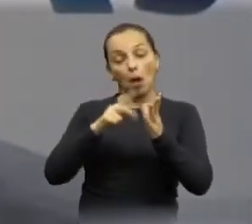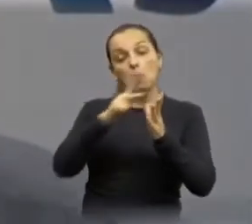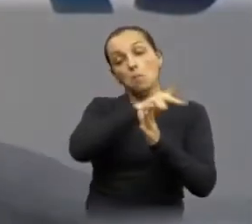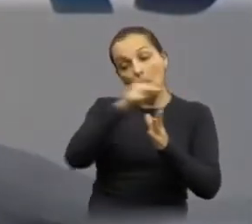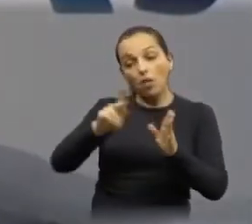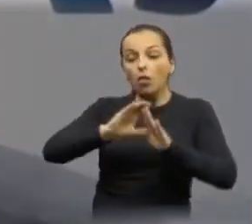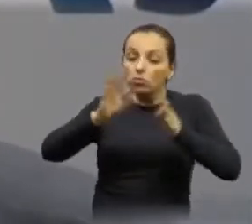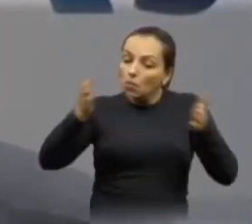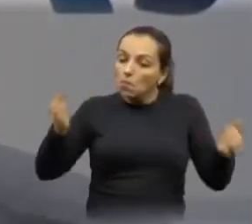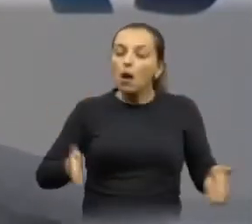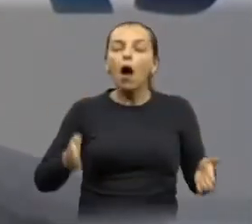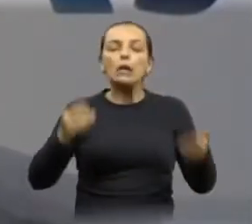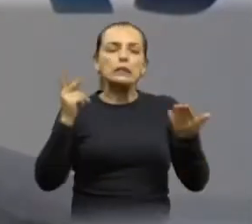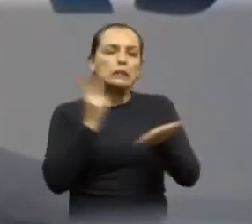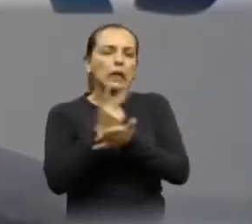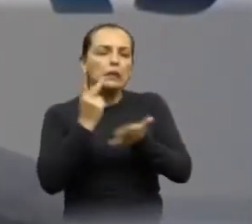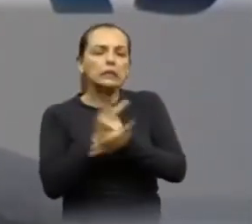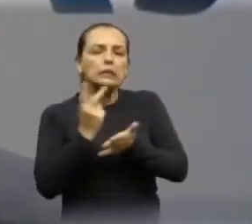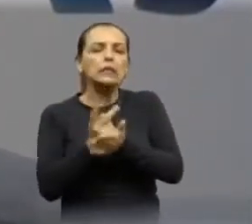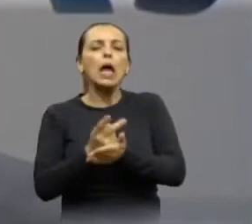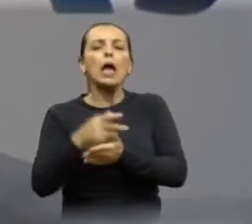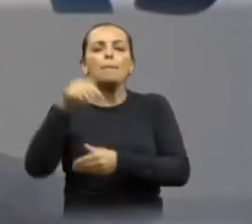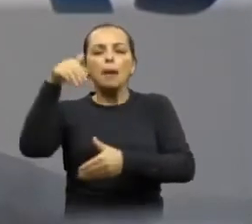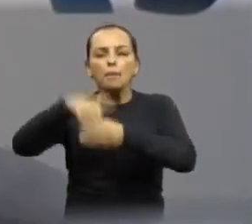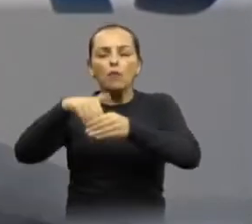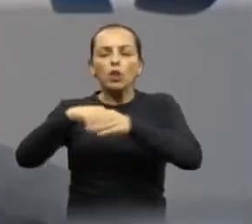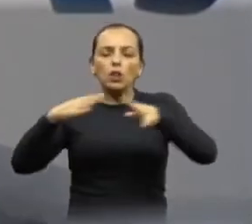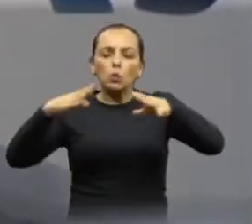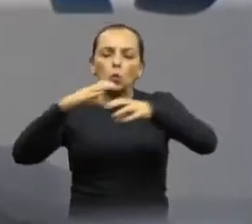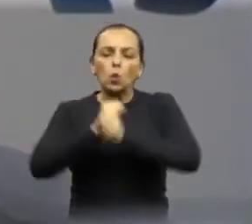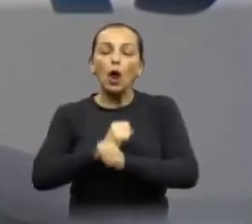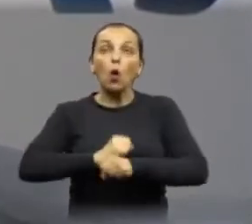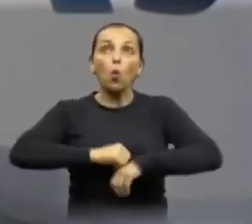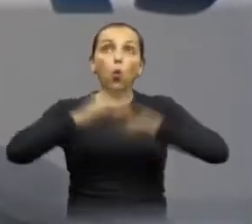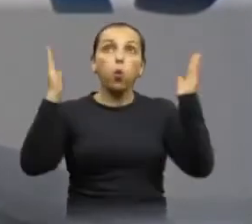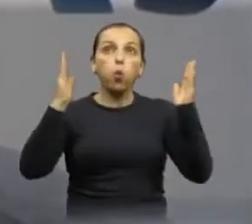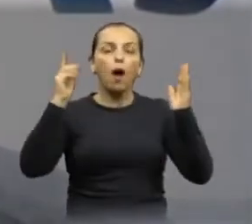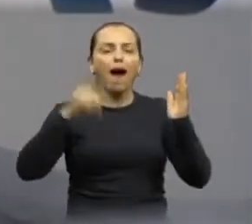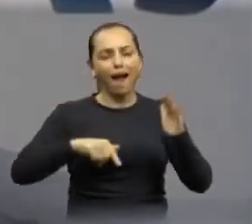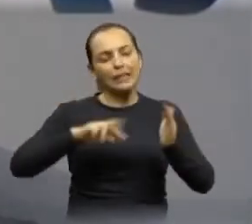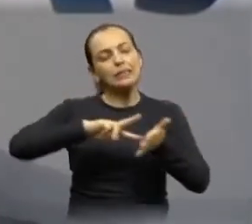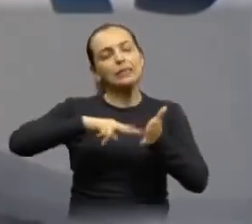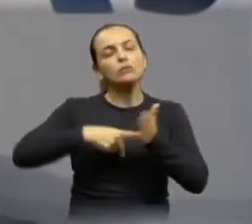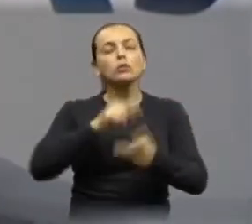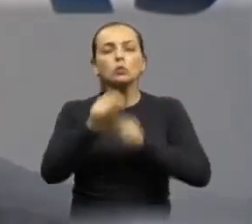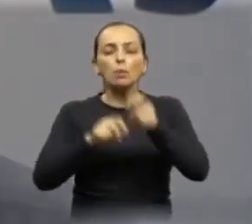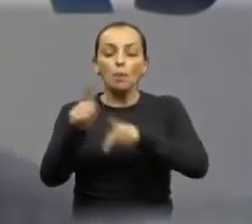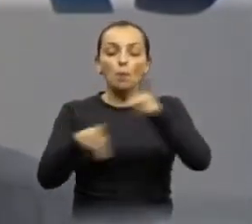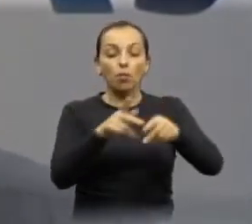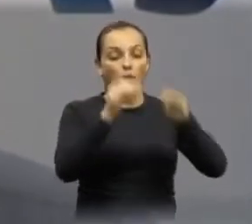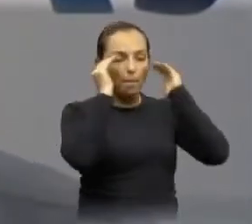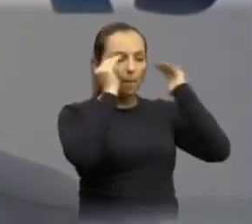tá? E sempre foram muito bem votados, o que é sinal de respeito e consideração da população.